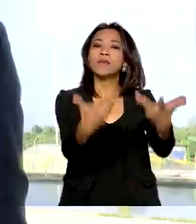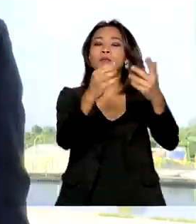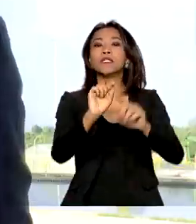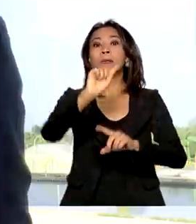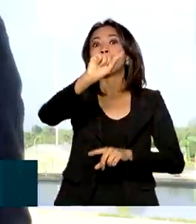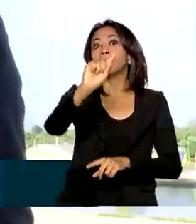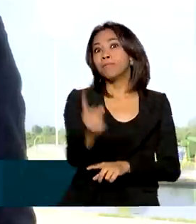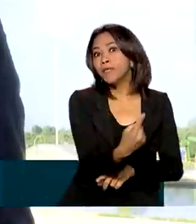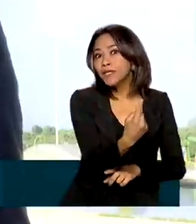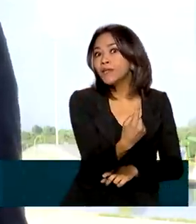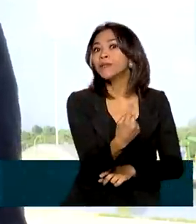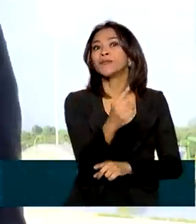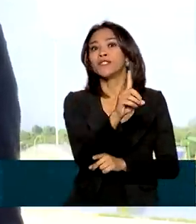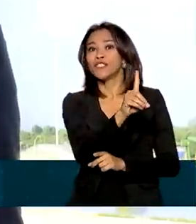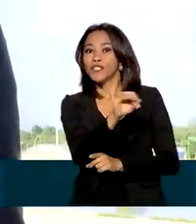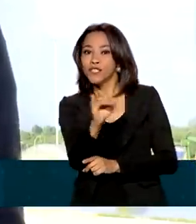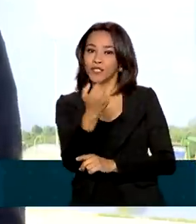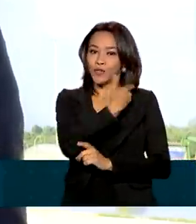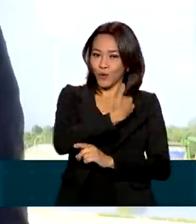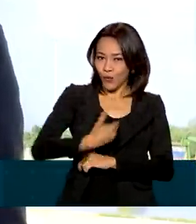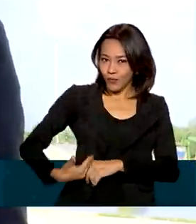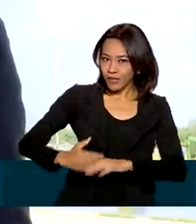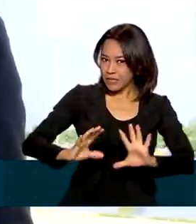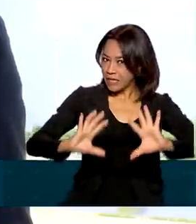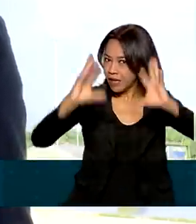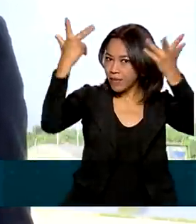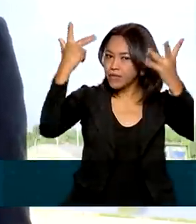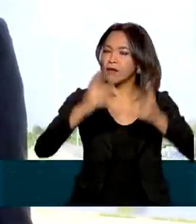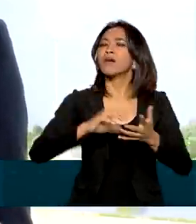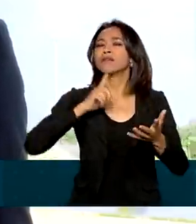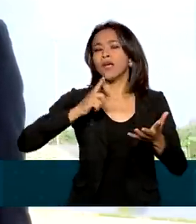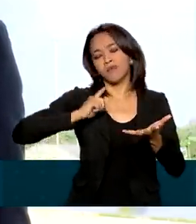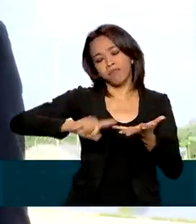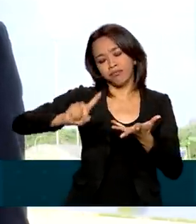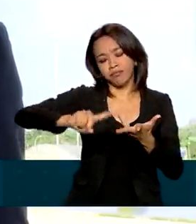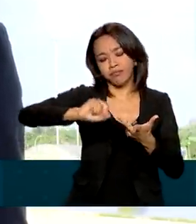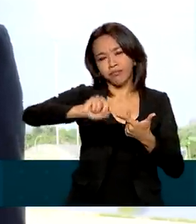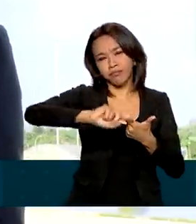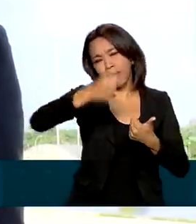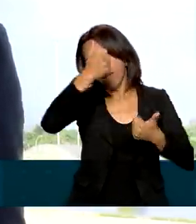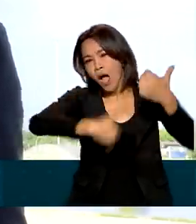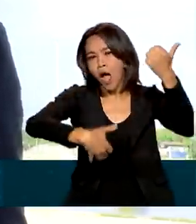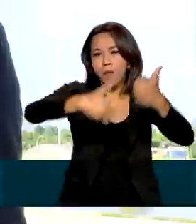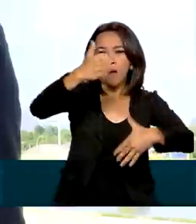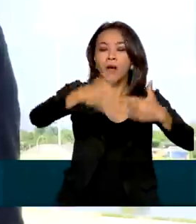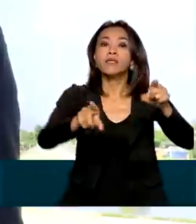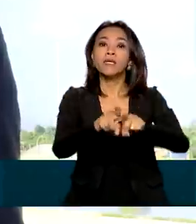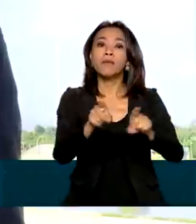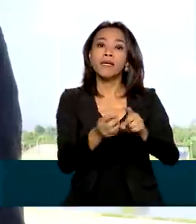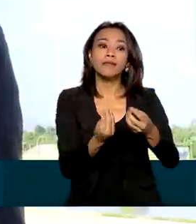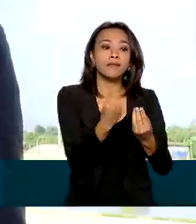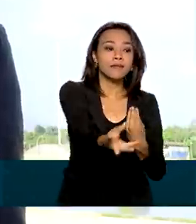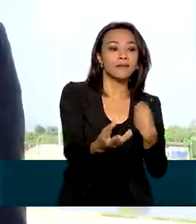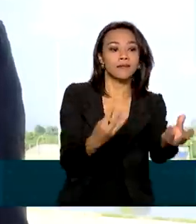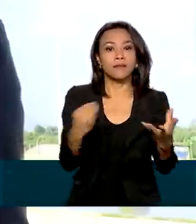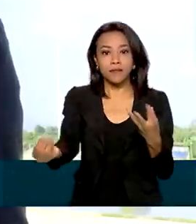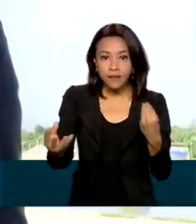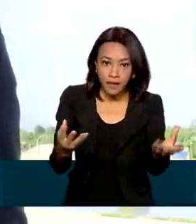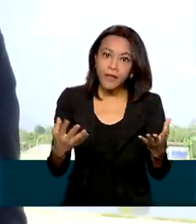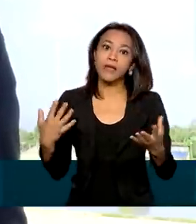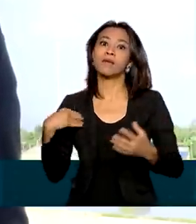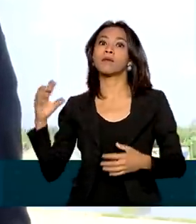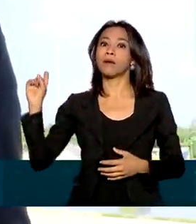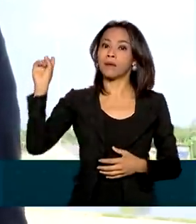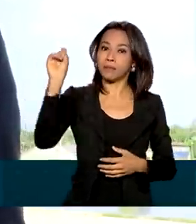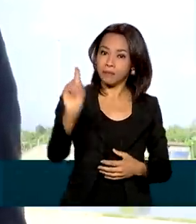dias do governo. Está previsto um balanço das principais ações até agora e algumas entregas com a participação de ministros de